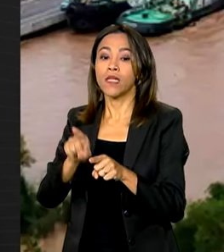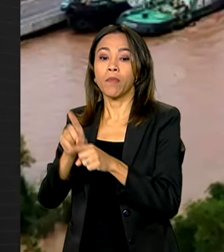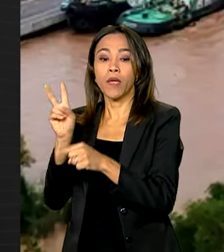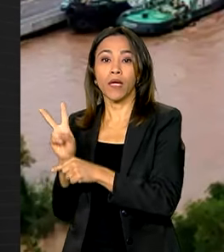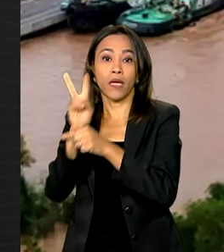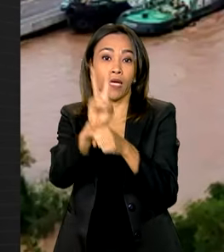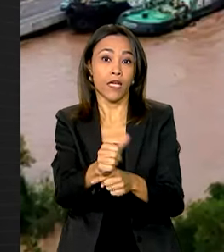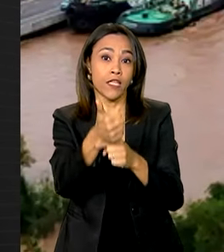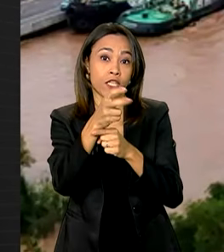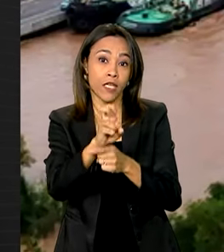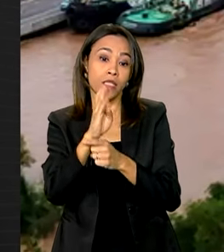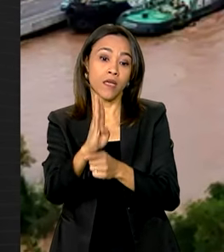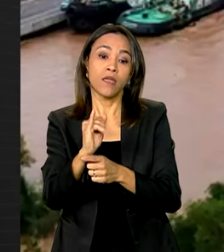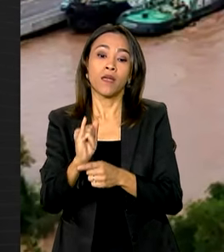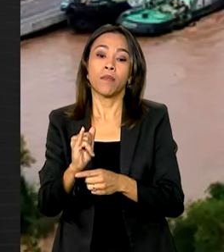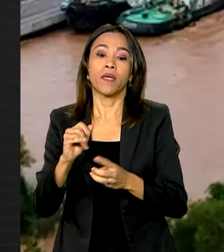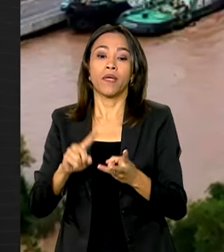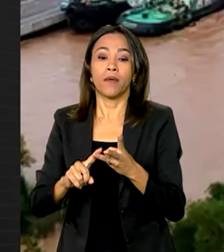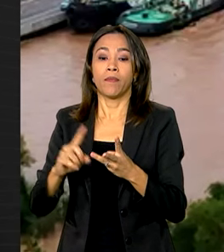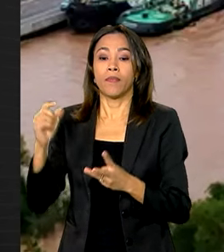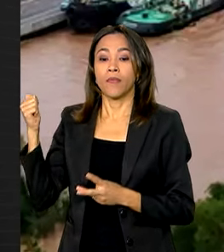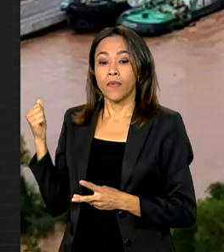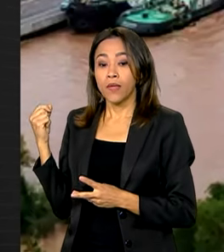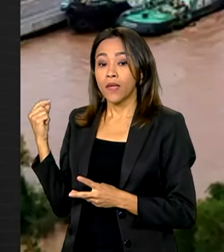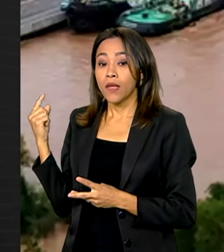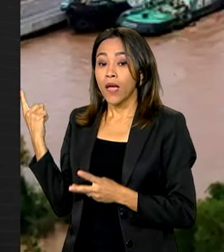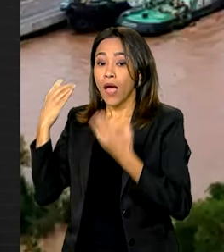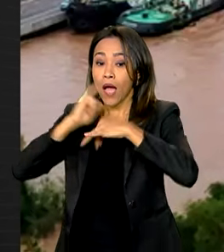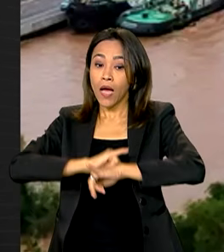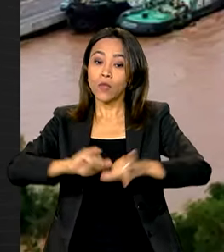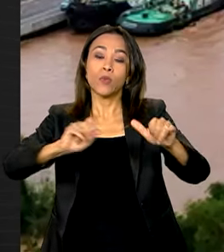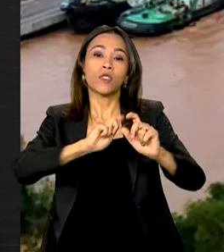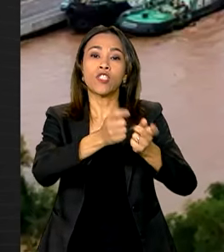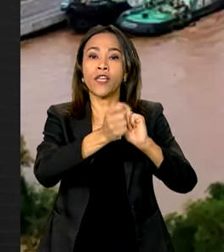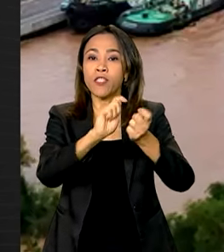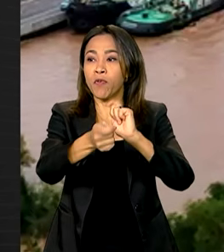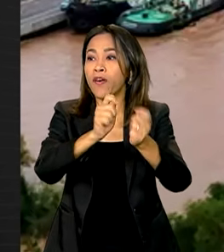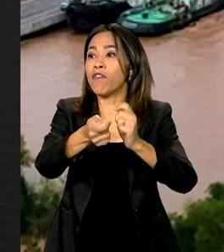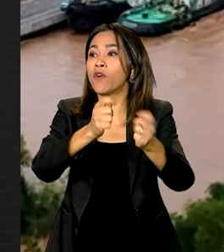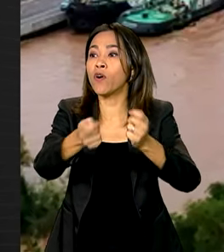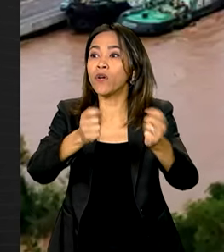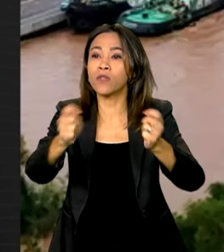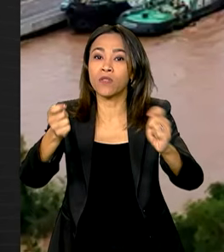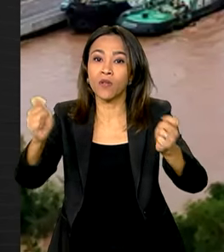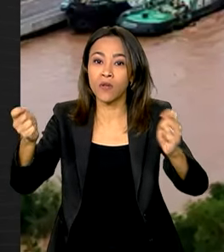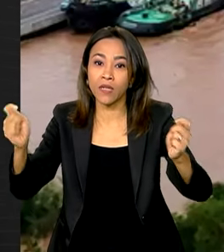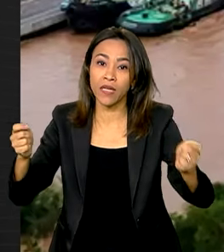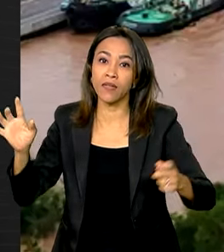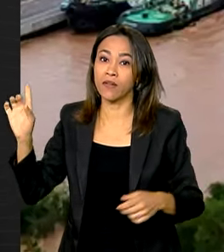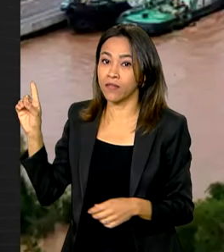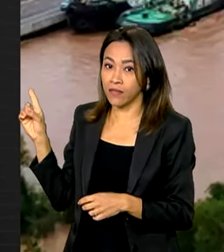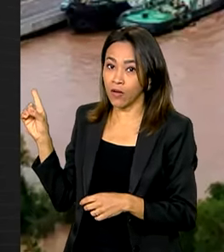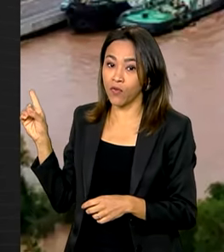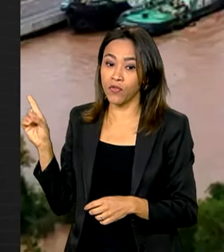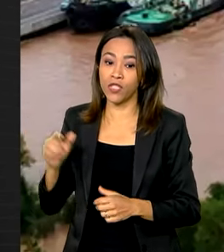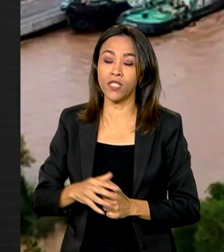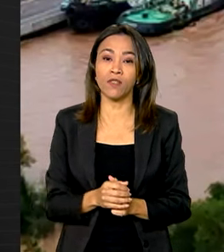bilhões do BNDES para empresas, o anúncio do pagamento de dois meses de salário mínimo para